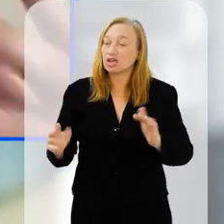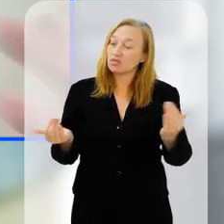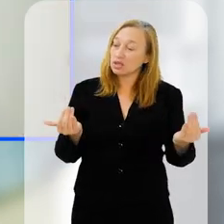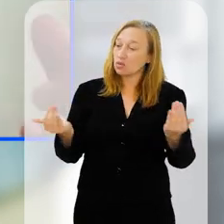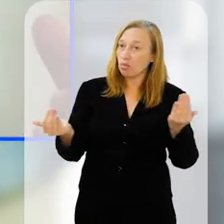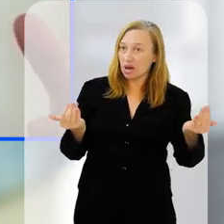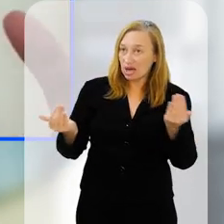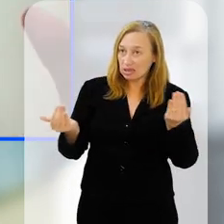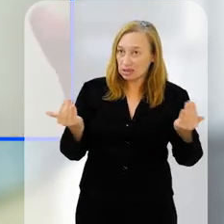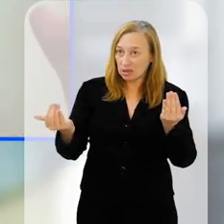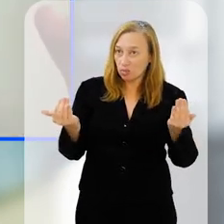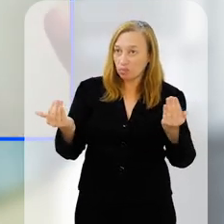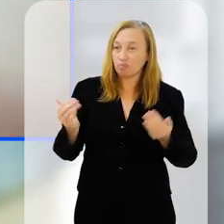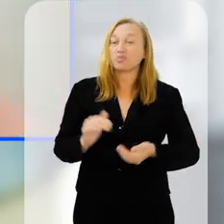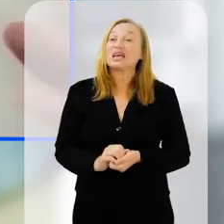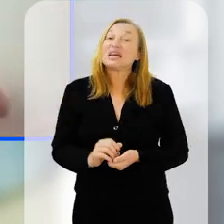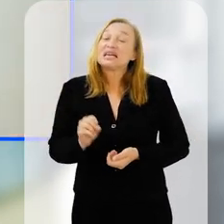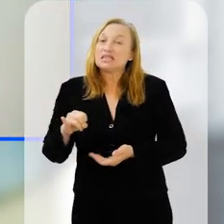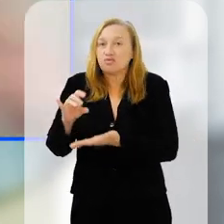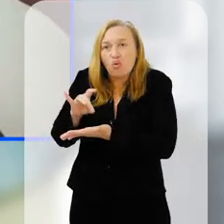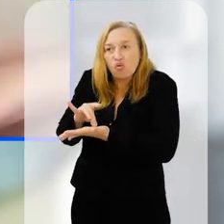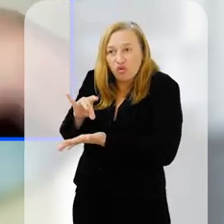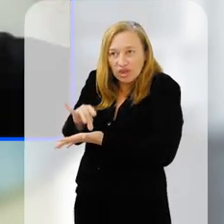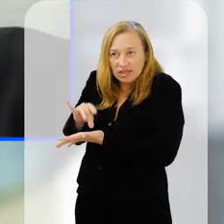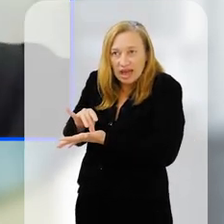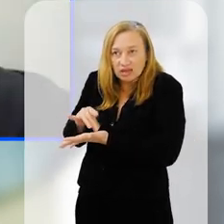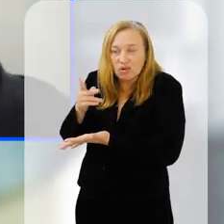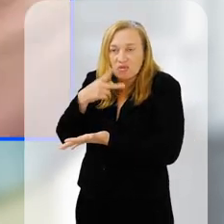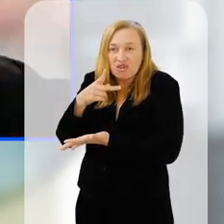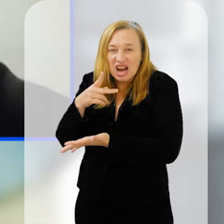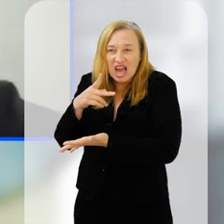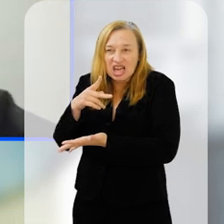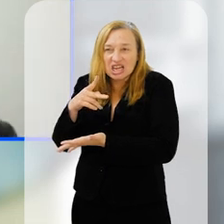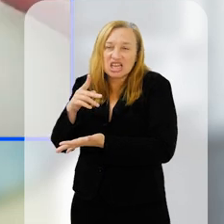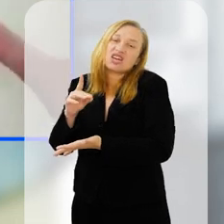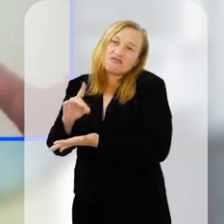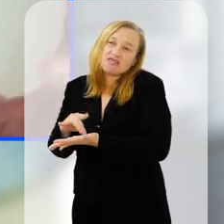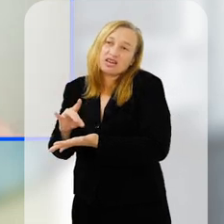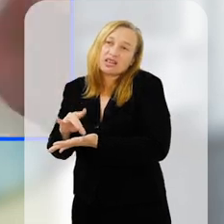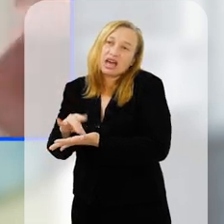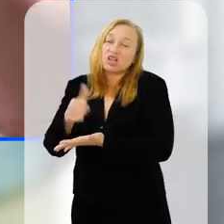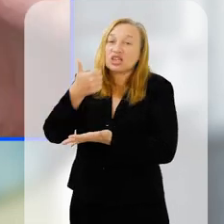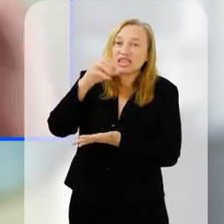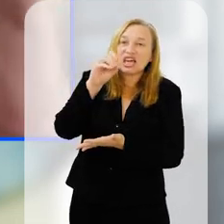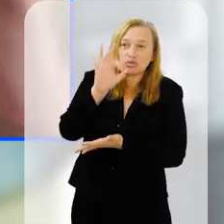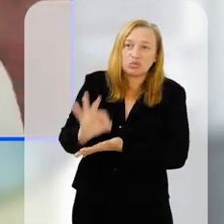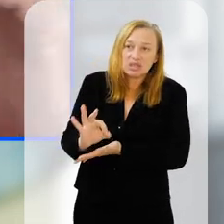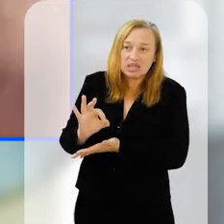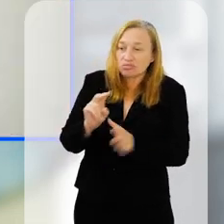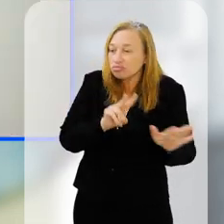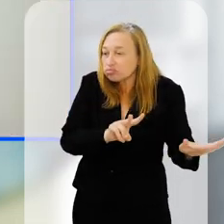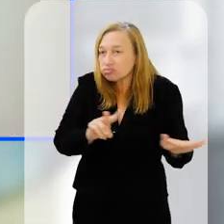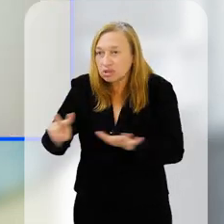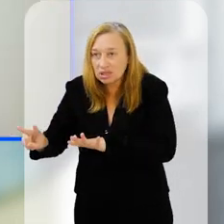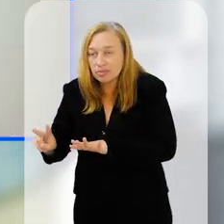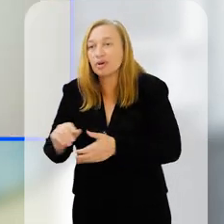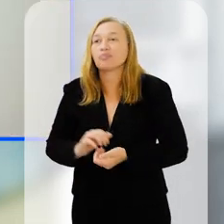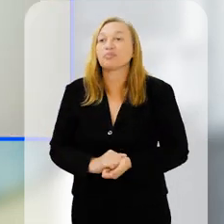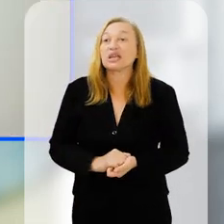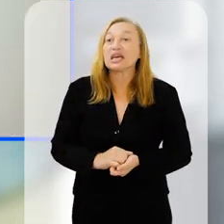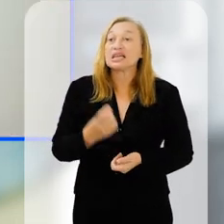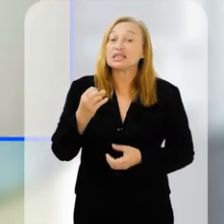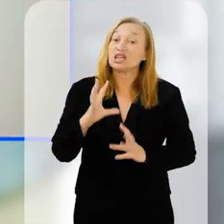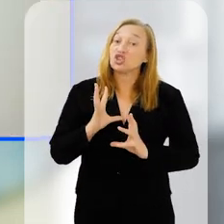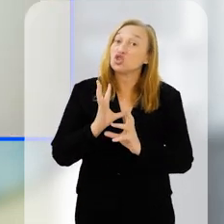em diferentes experimentos. Assumindo que isso seja verdade, vamos generalizar esse achado, vamos supor que seja da ordem de 10% por semana.